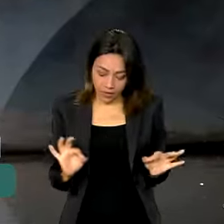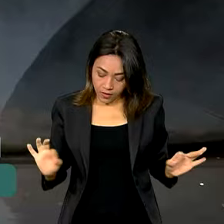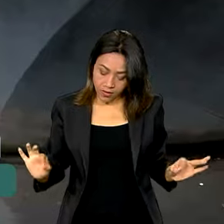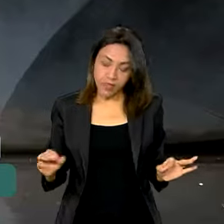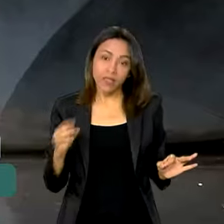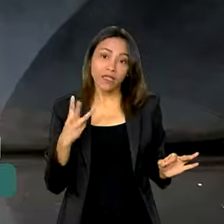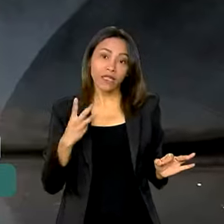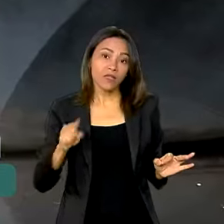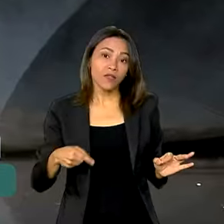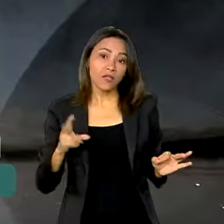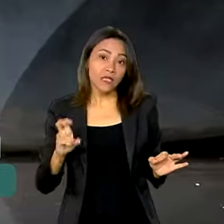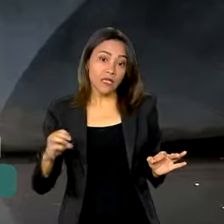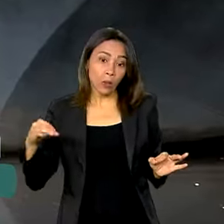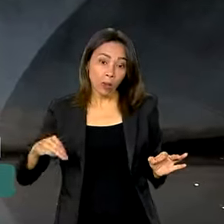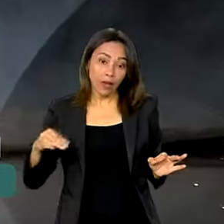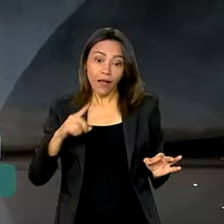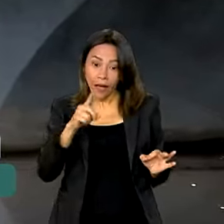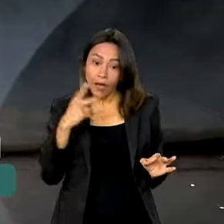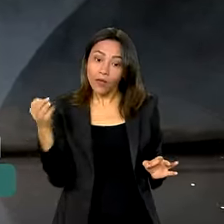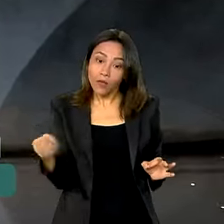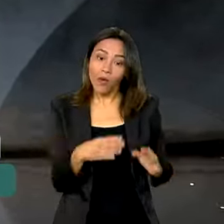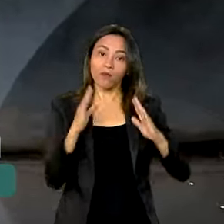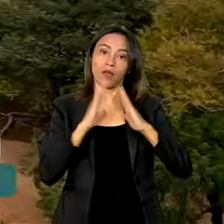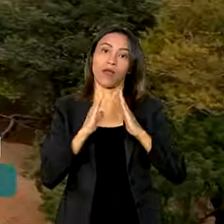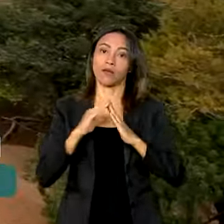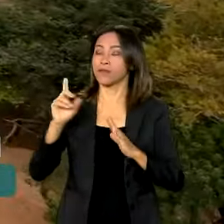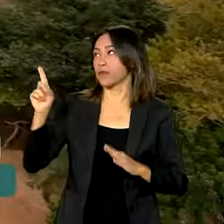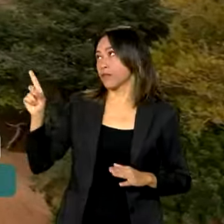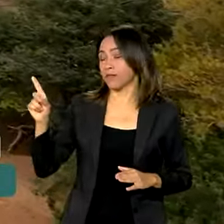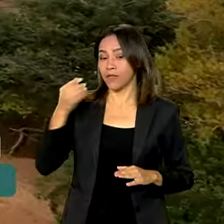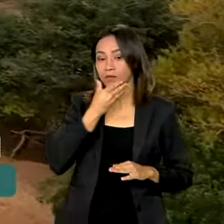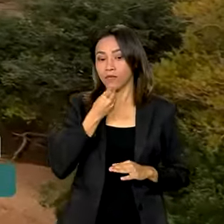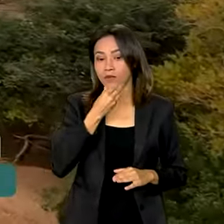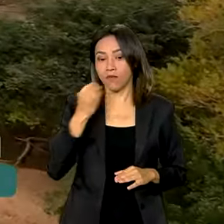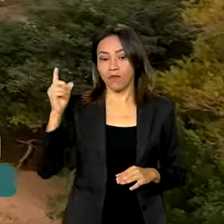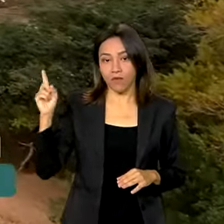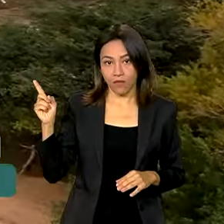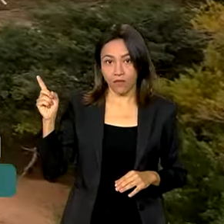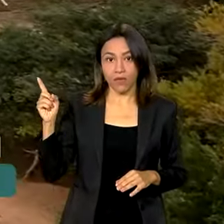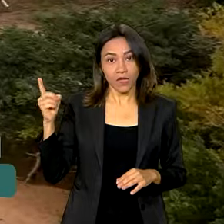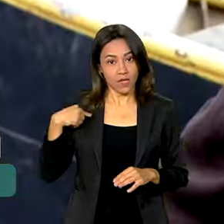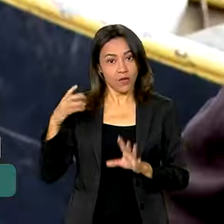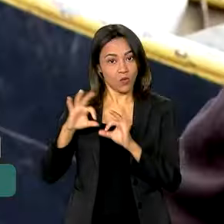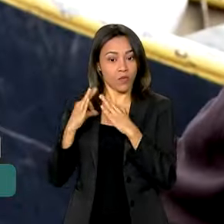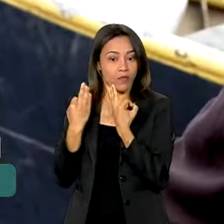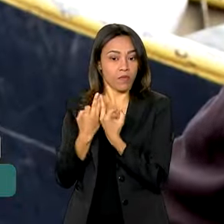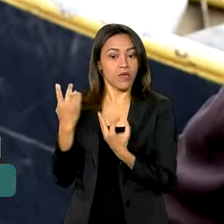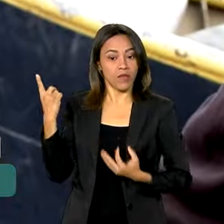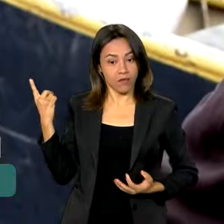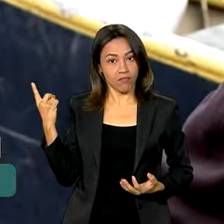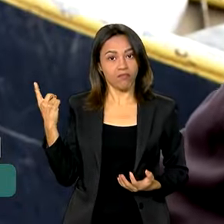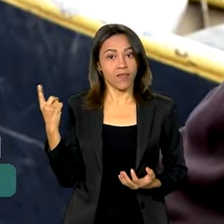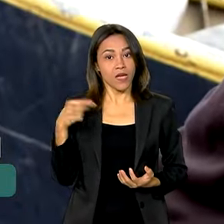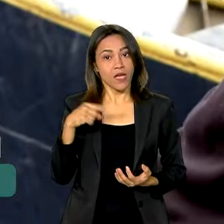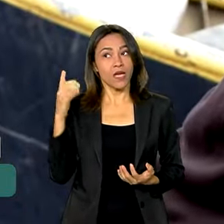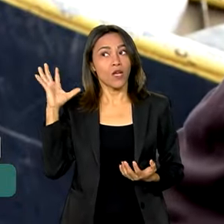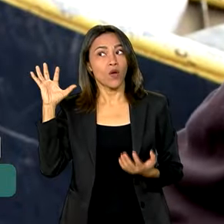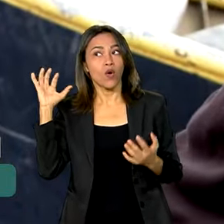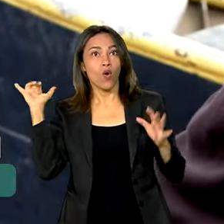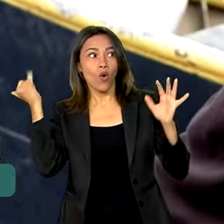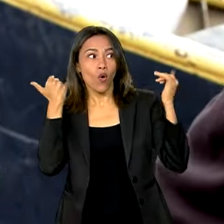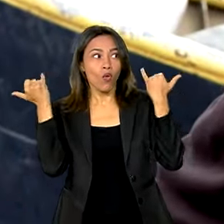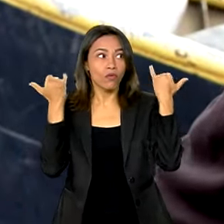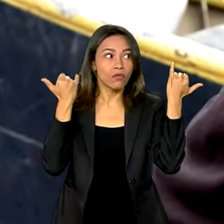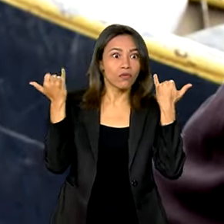casa do Valdir, desde que a enchente destruiu tudo onde ele morava com a família. Escutei as notícias, que